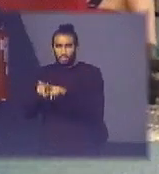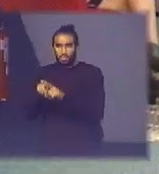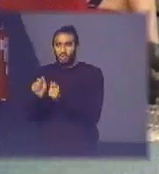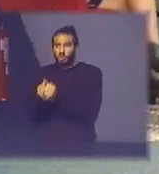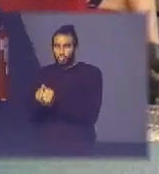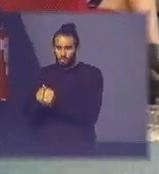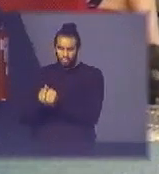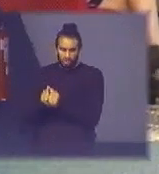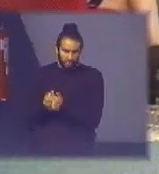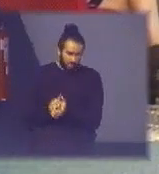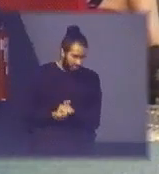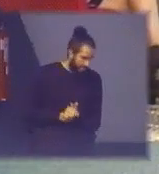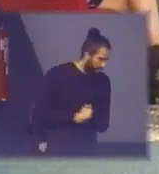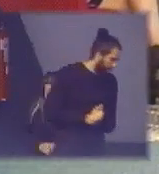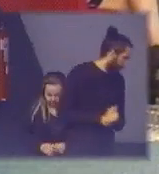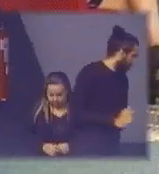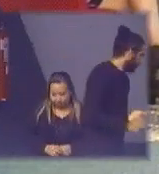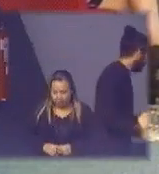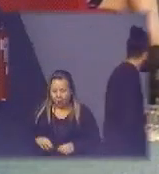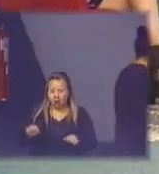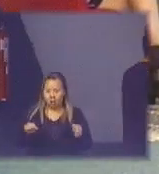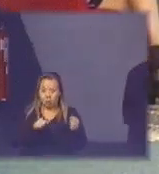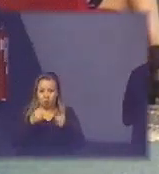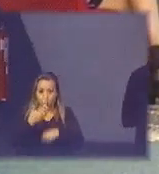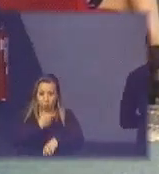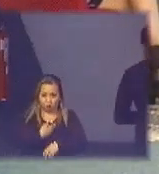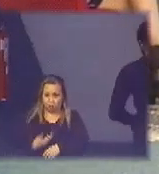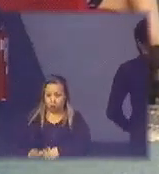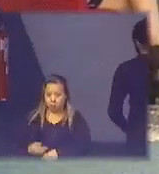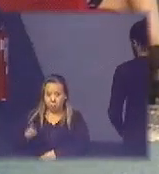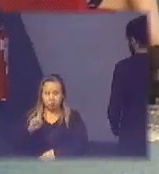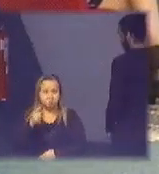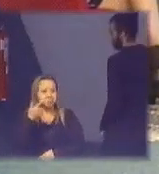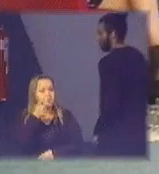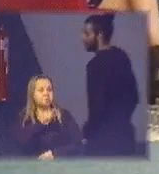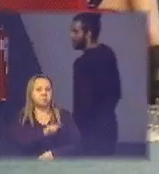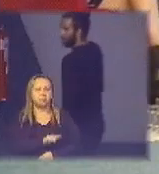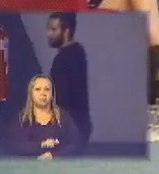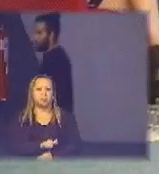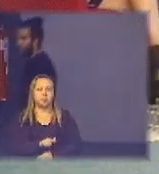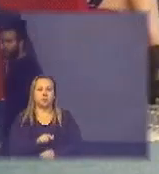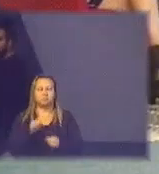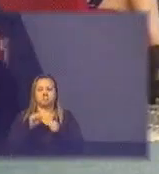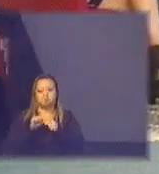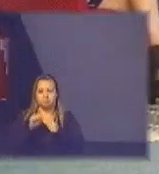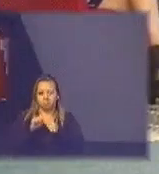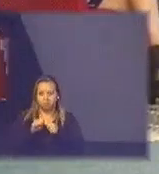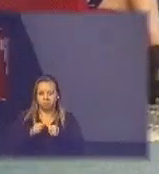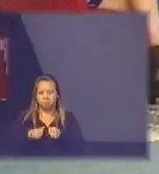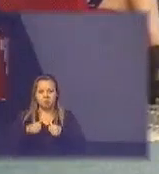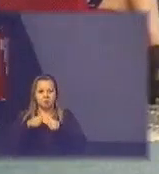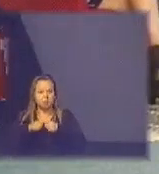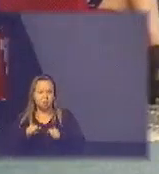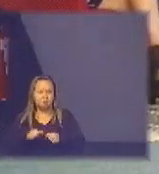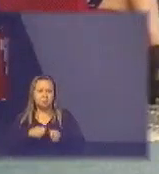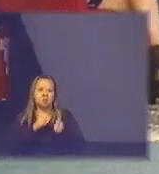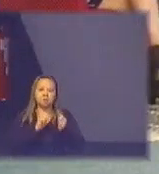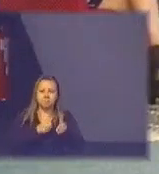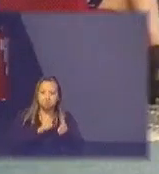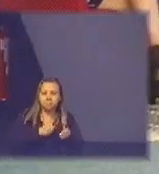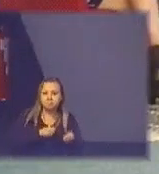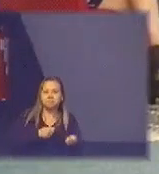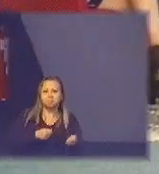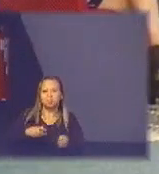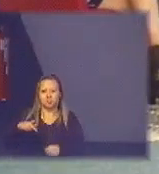o poder público não está conseguindo mais cumprir nem com a parte dele então ele tentar se aventurar pela parte privada é